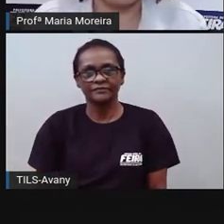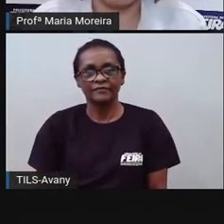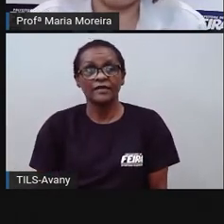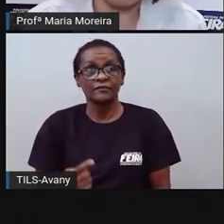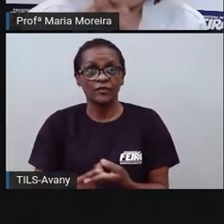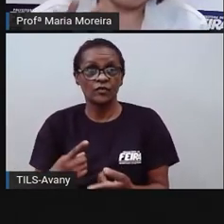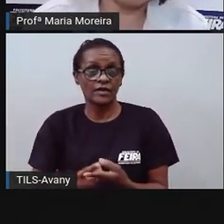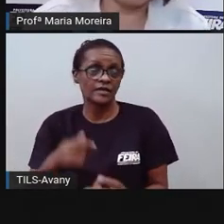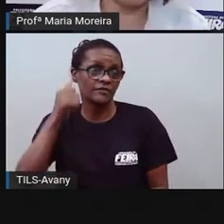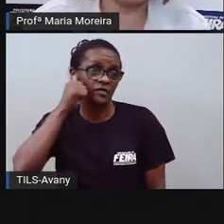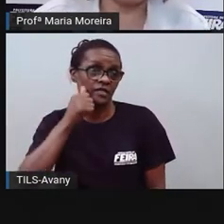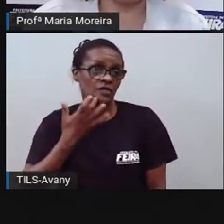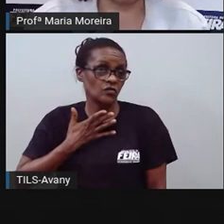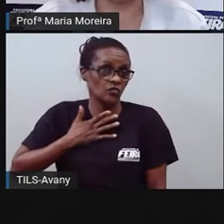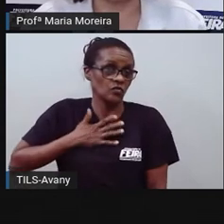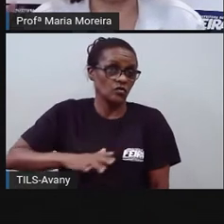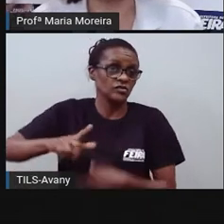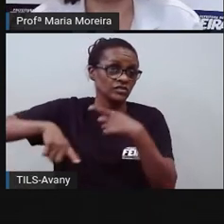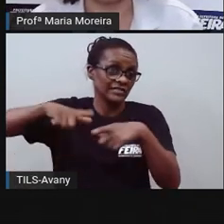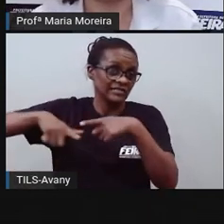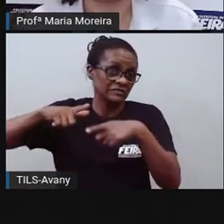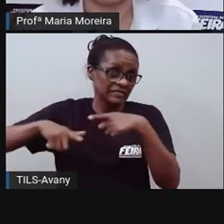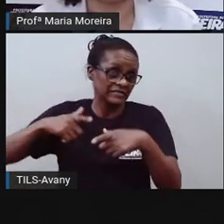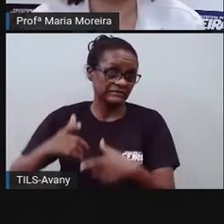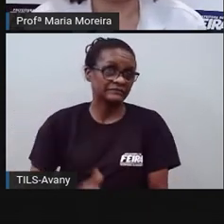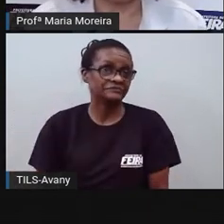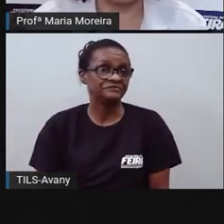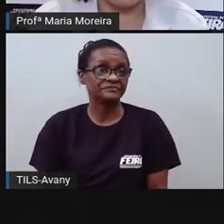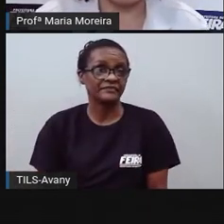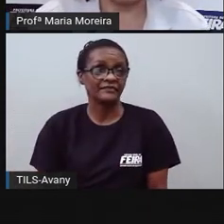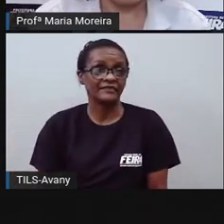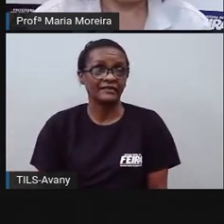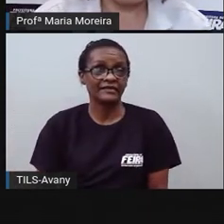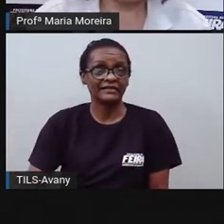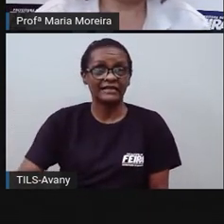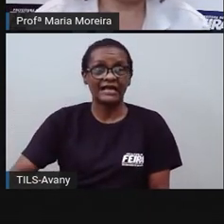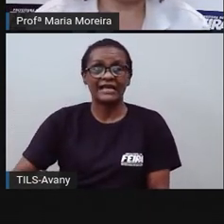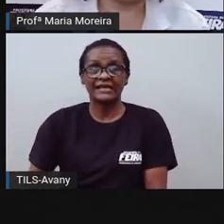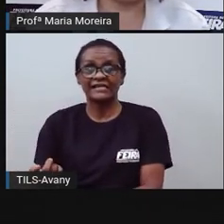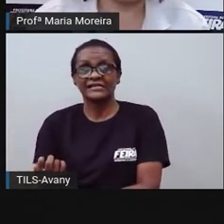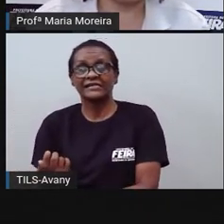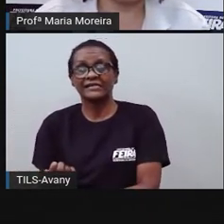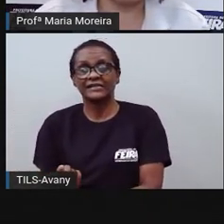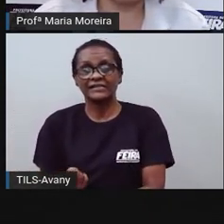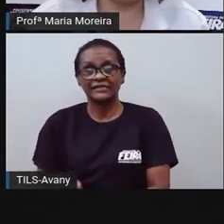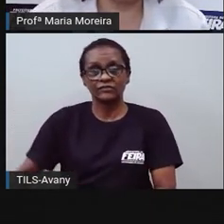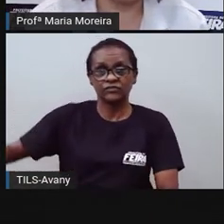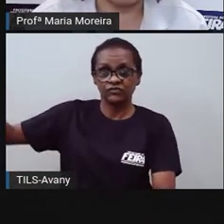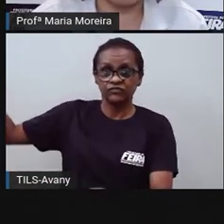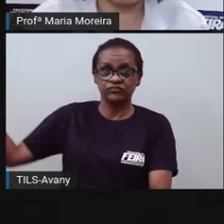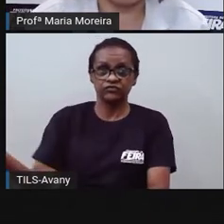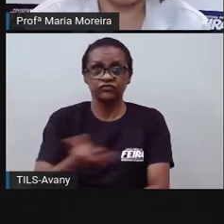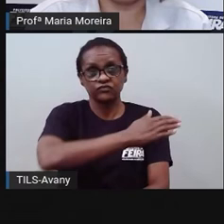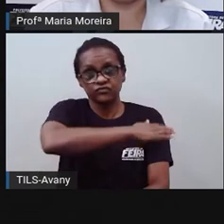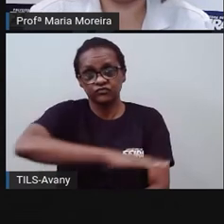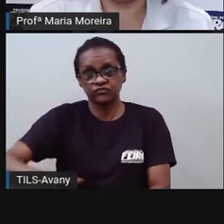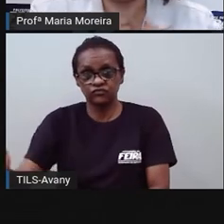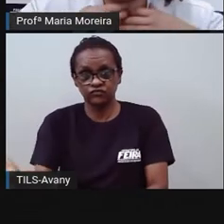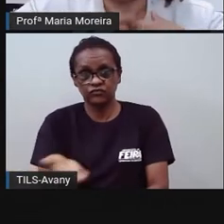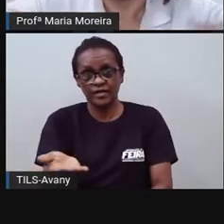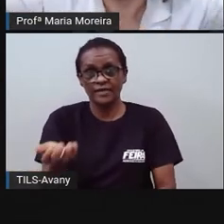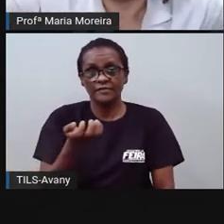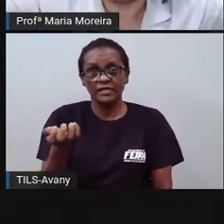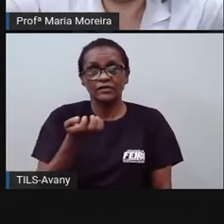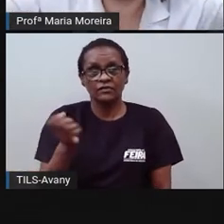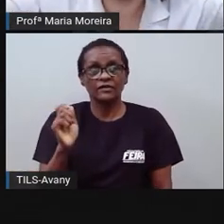campo, que estavam aí no campo e também nas casas da cidade, permitindo assim uma difusão, ou seja, olha,